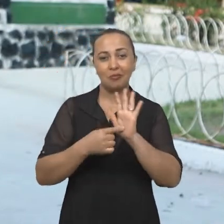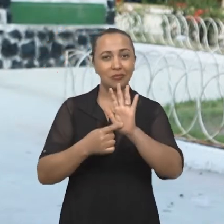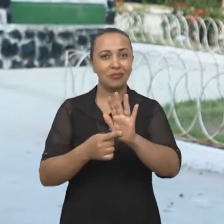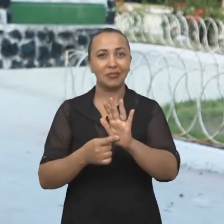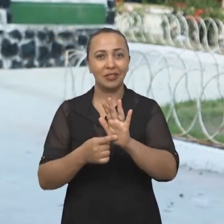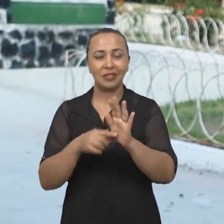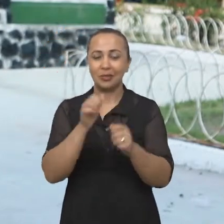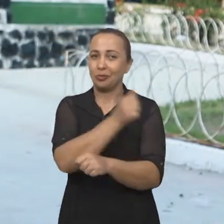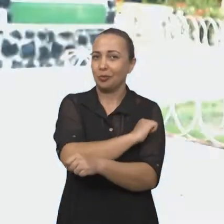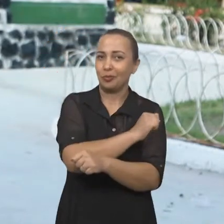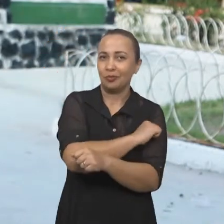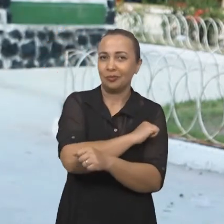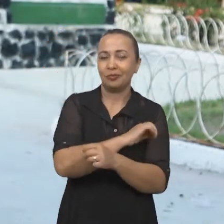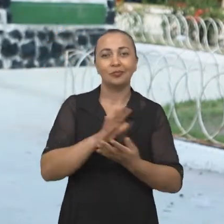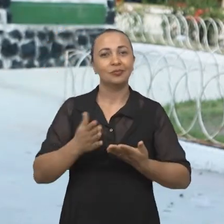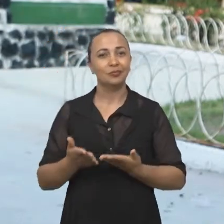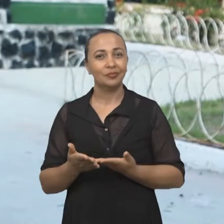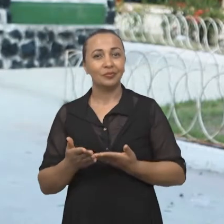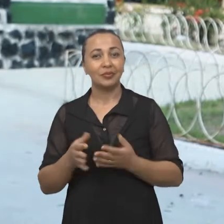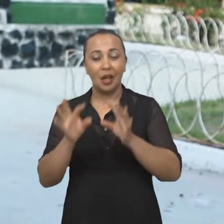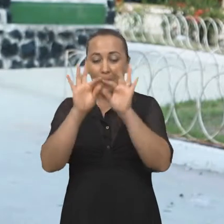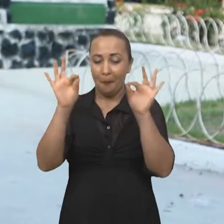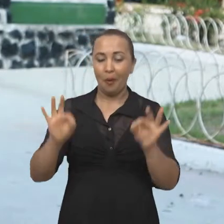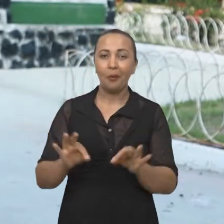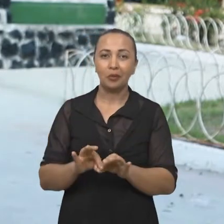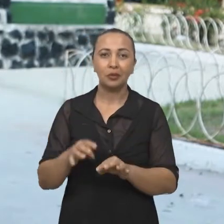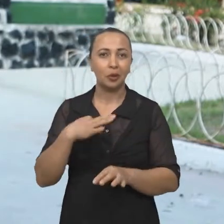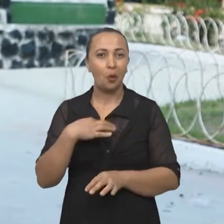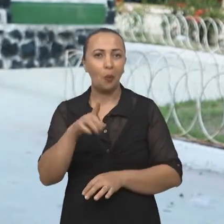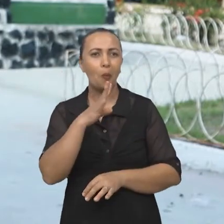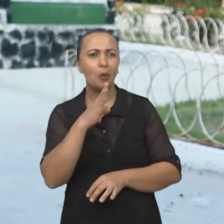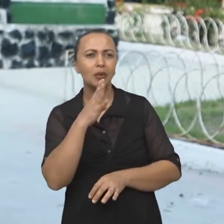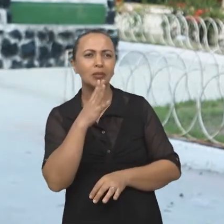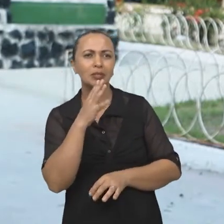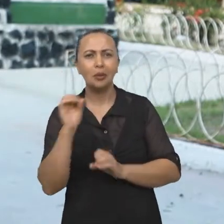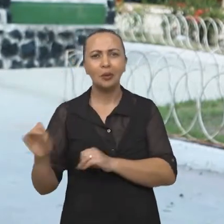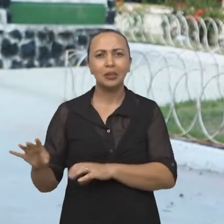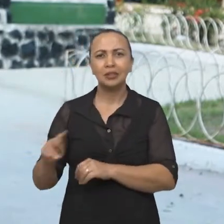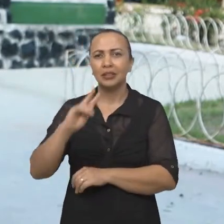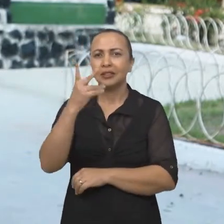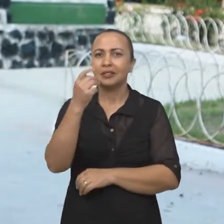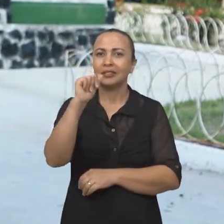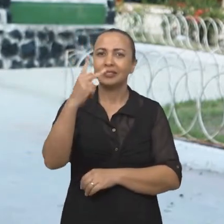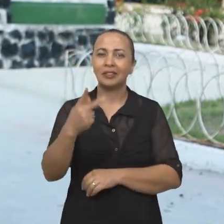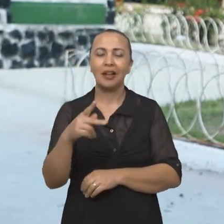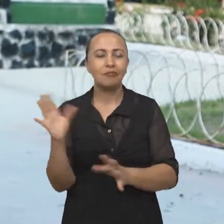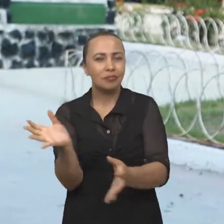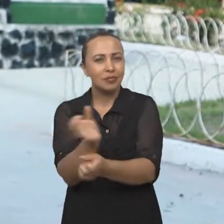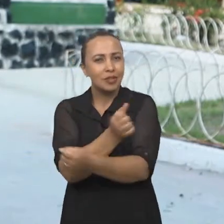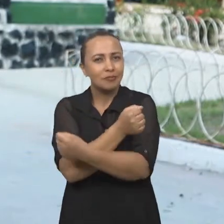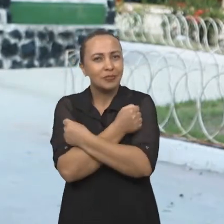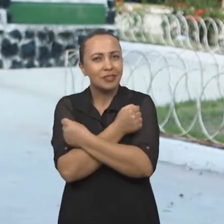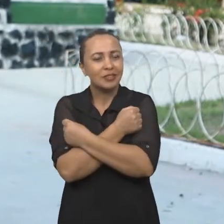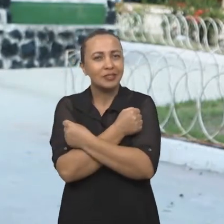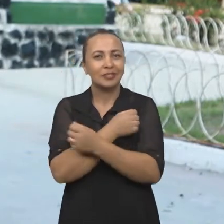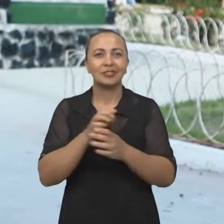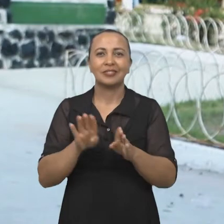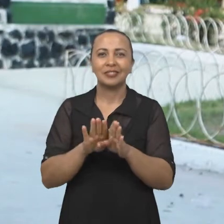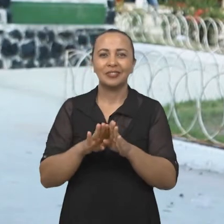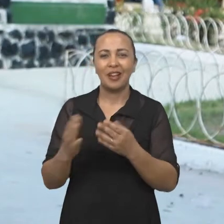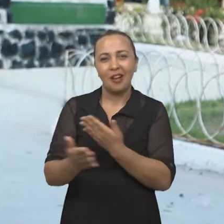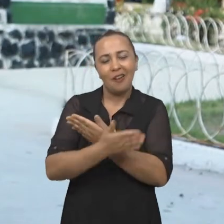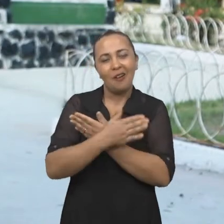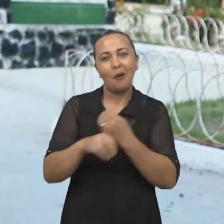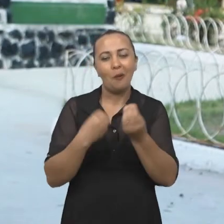apresentações de estudantes. Nesse projeto, que eu conheci o EducaRap, no qual me abraçou e me acolheu